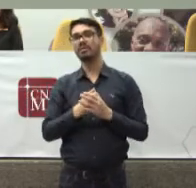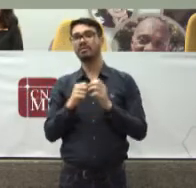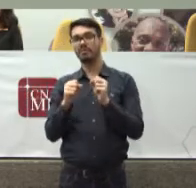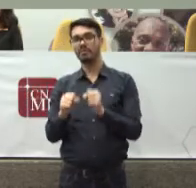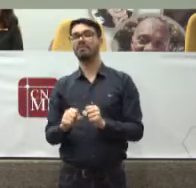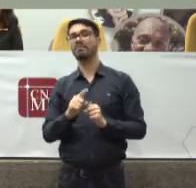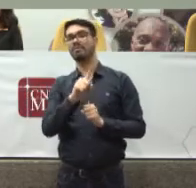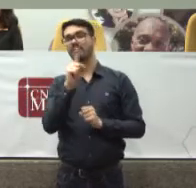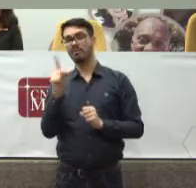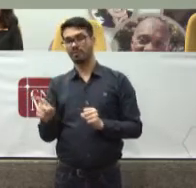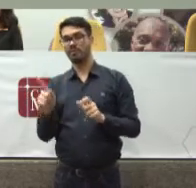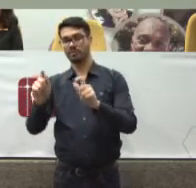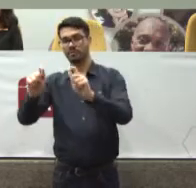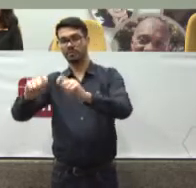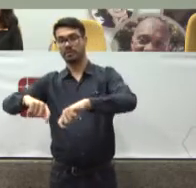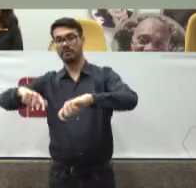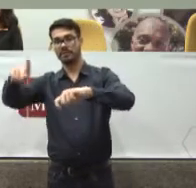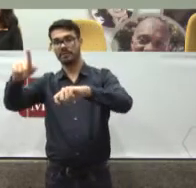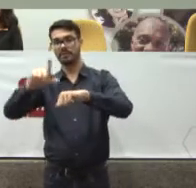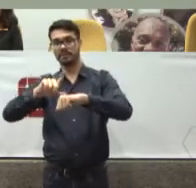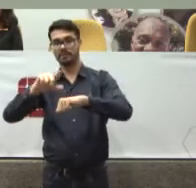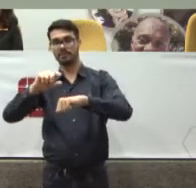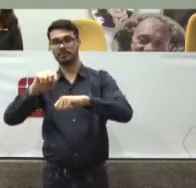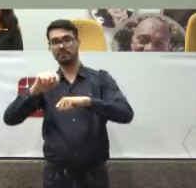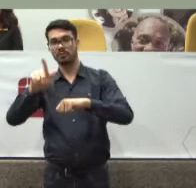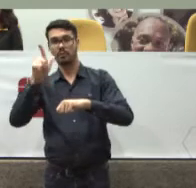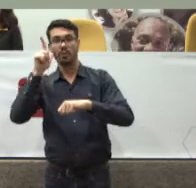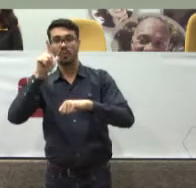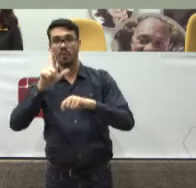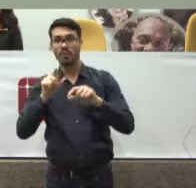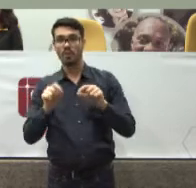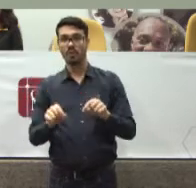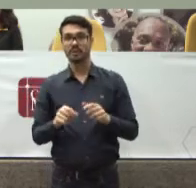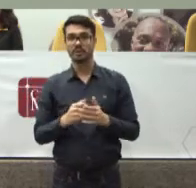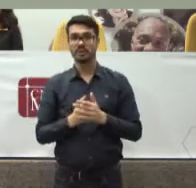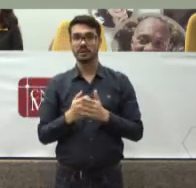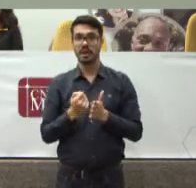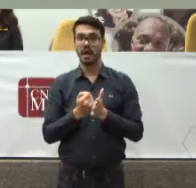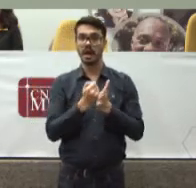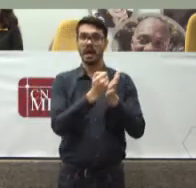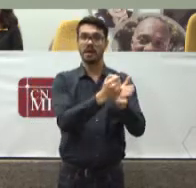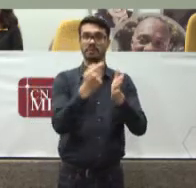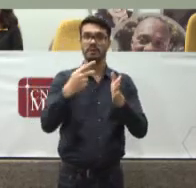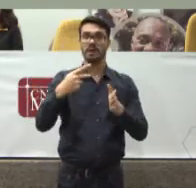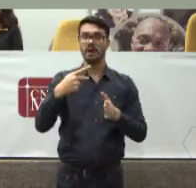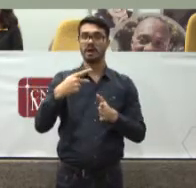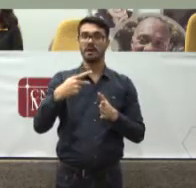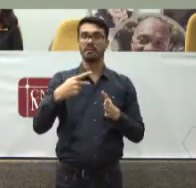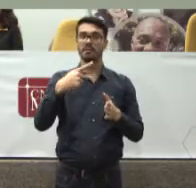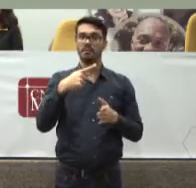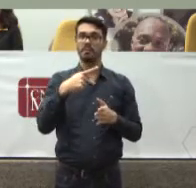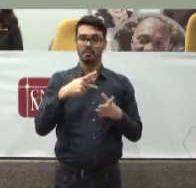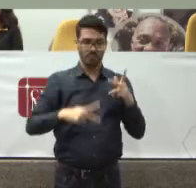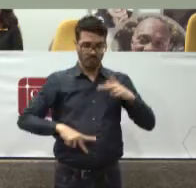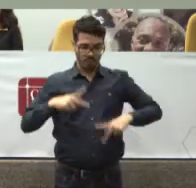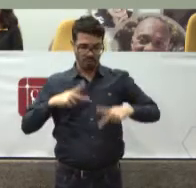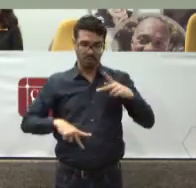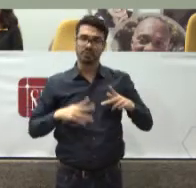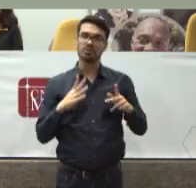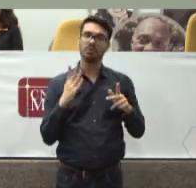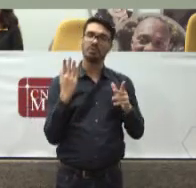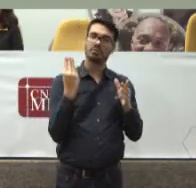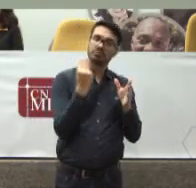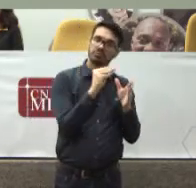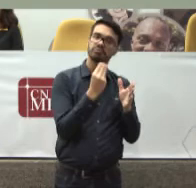Fazer Esta capacitação E se preparar Para ajudar O promotor O procurador A ajuizar